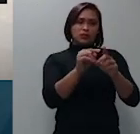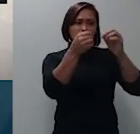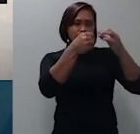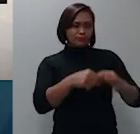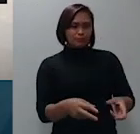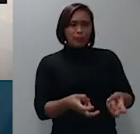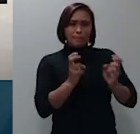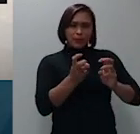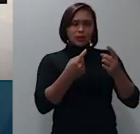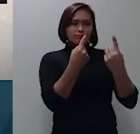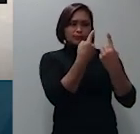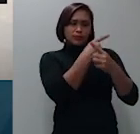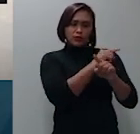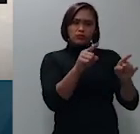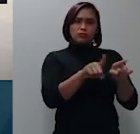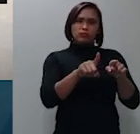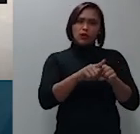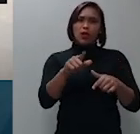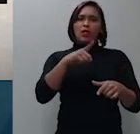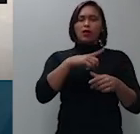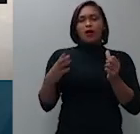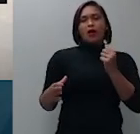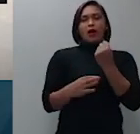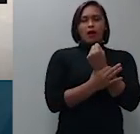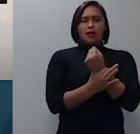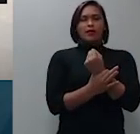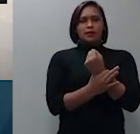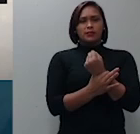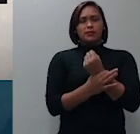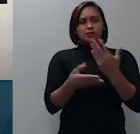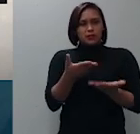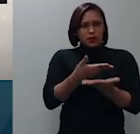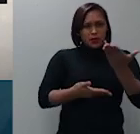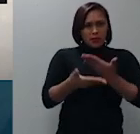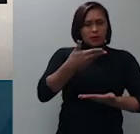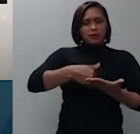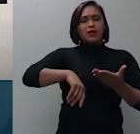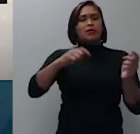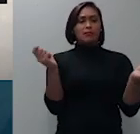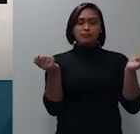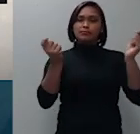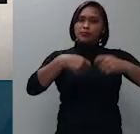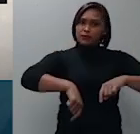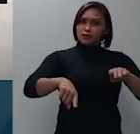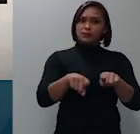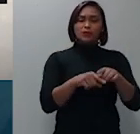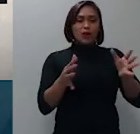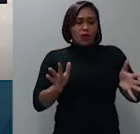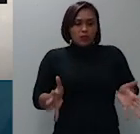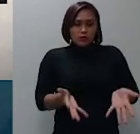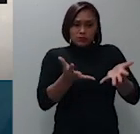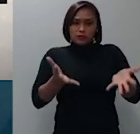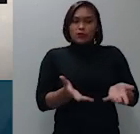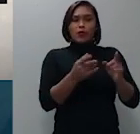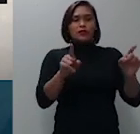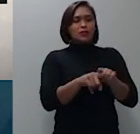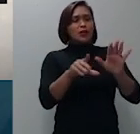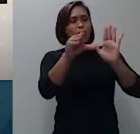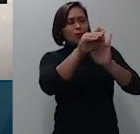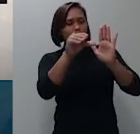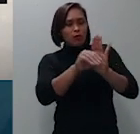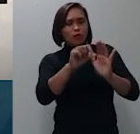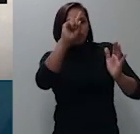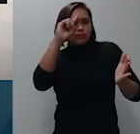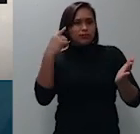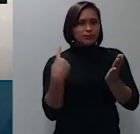concebido como garantia de participação e de possibilidade de influência no conteúdo da decisão sob